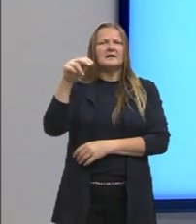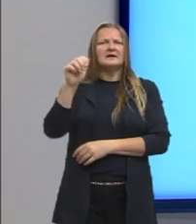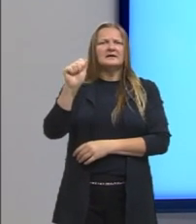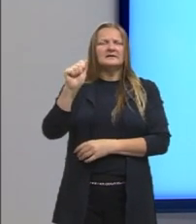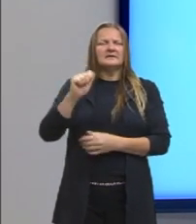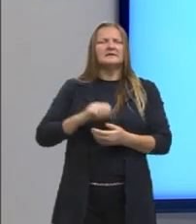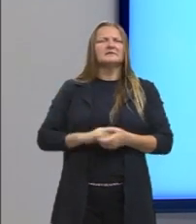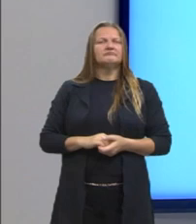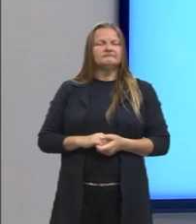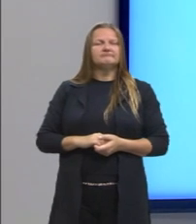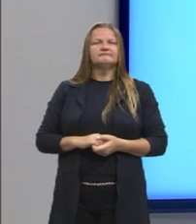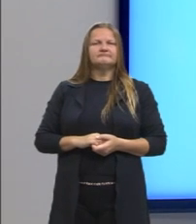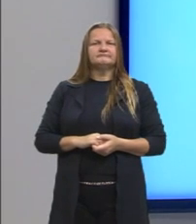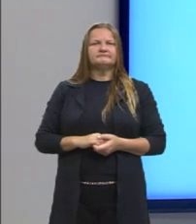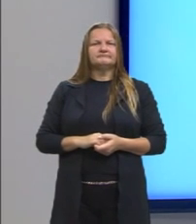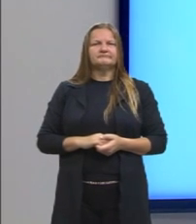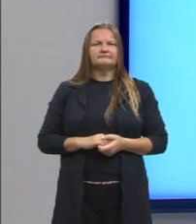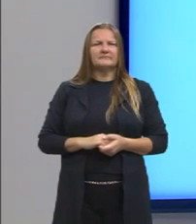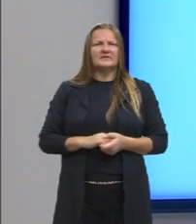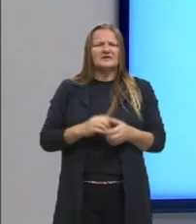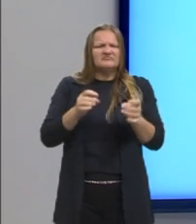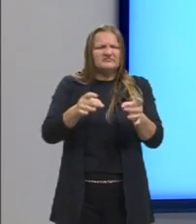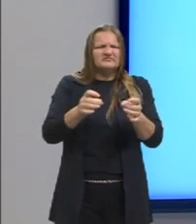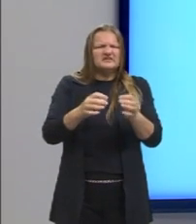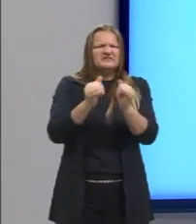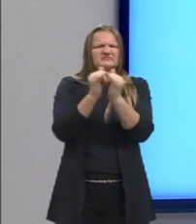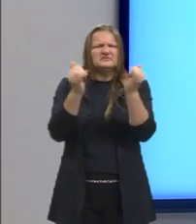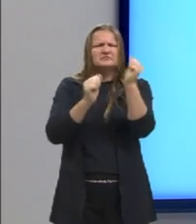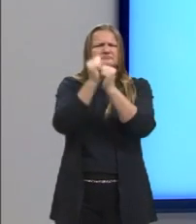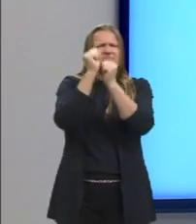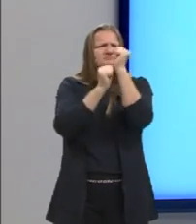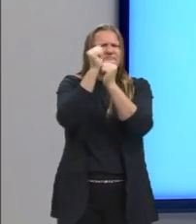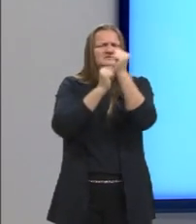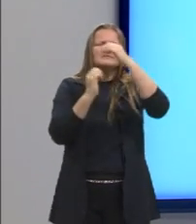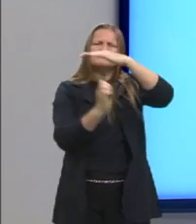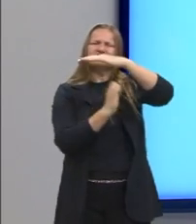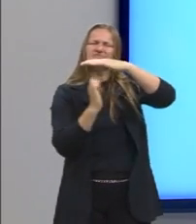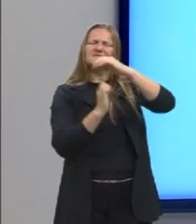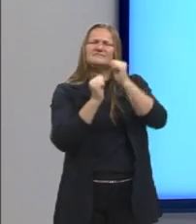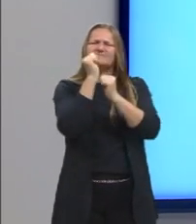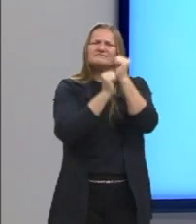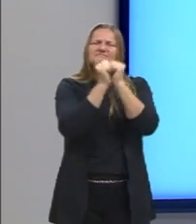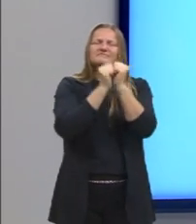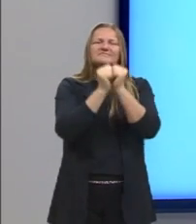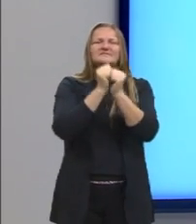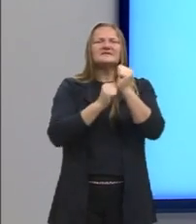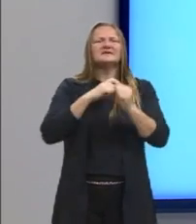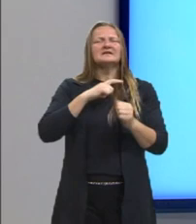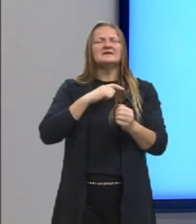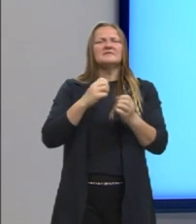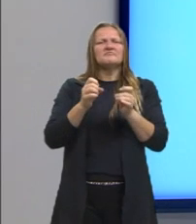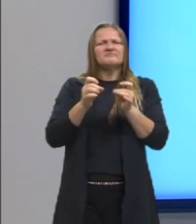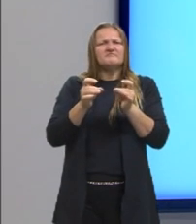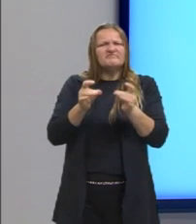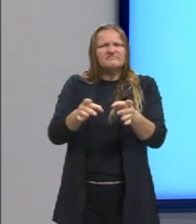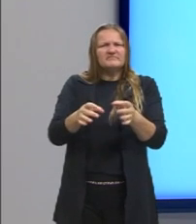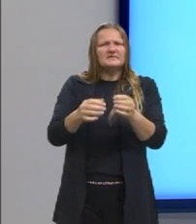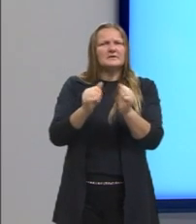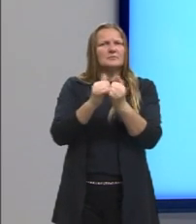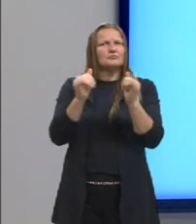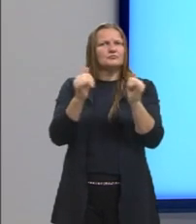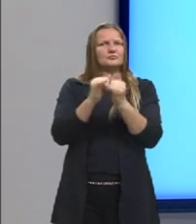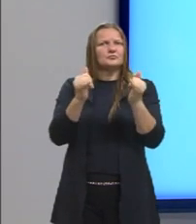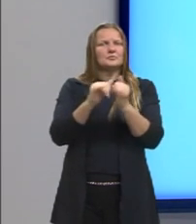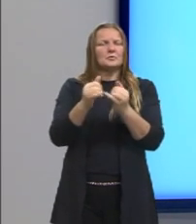reciclar devidamente os resíduos no mundo industrializado, onde há existência de recursos e tecnologia. Um negócio muito